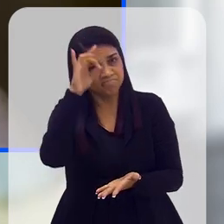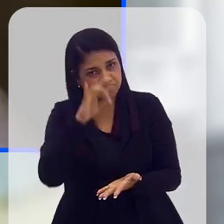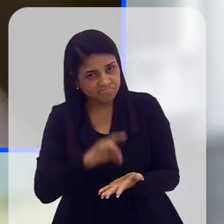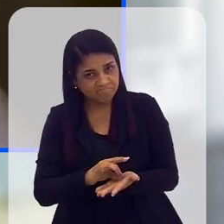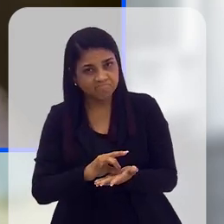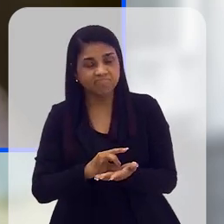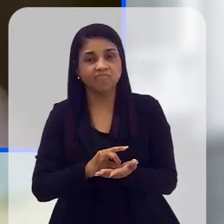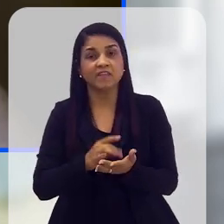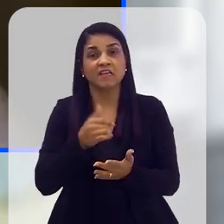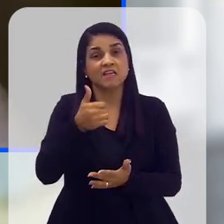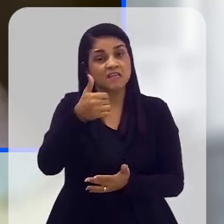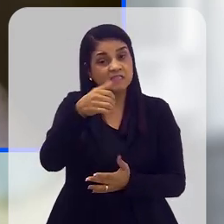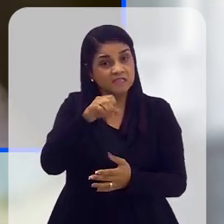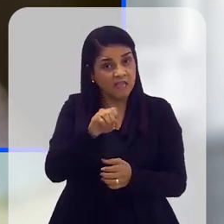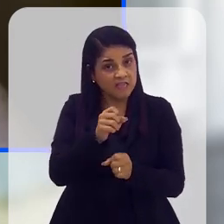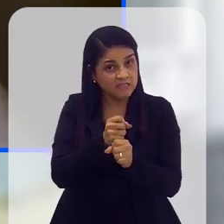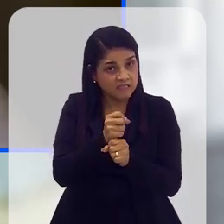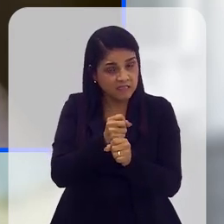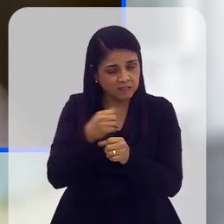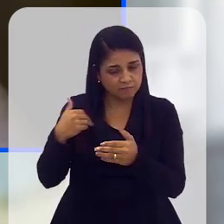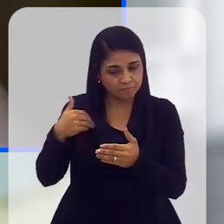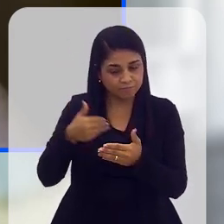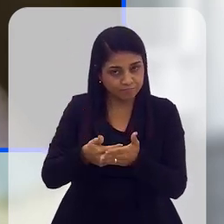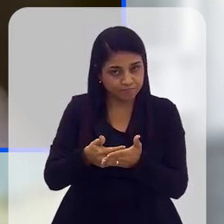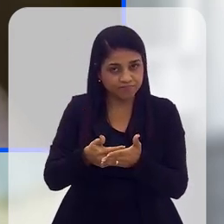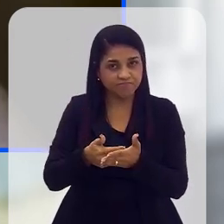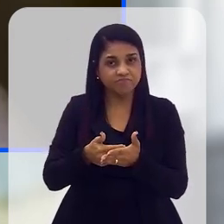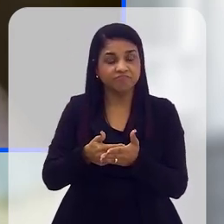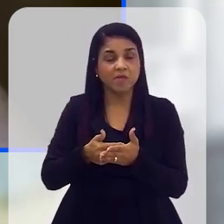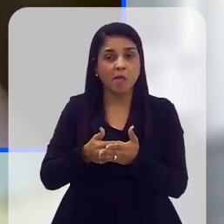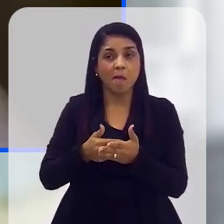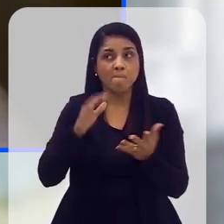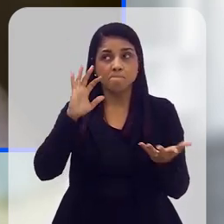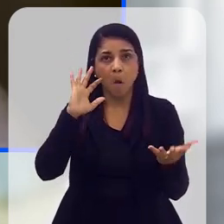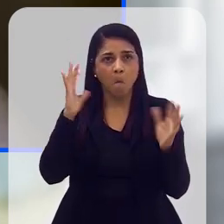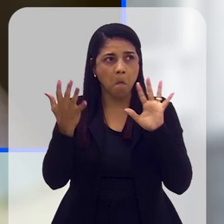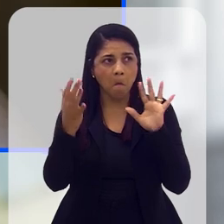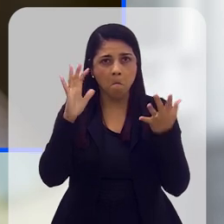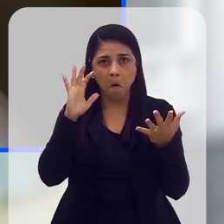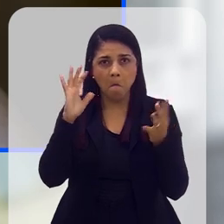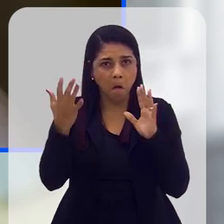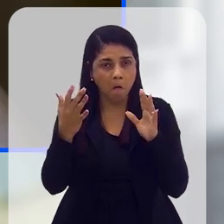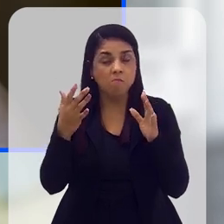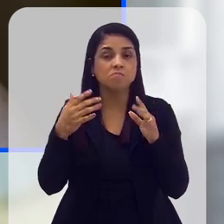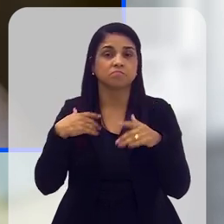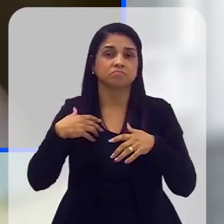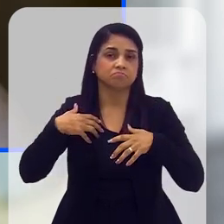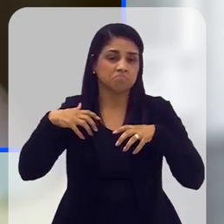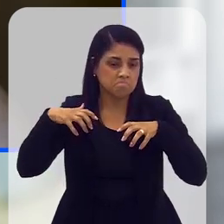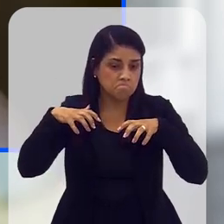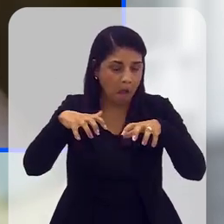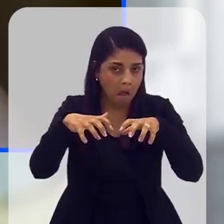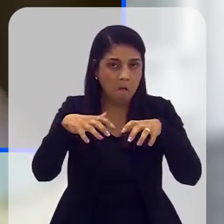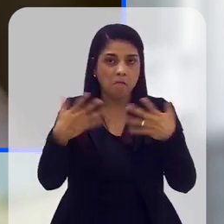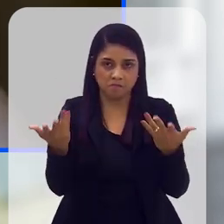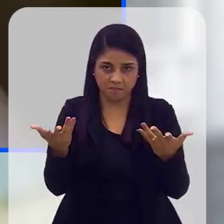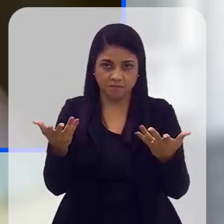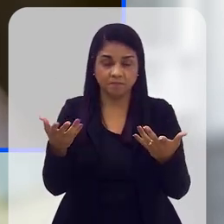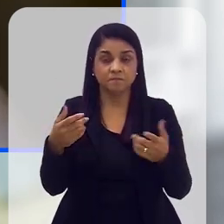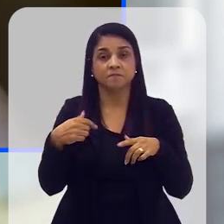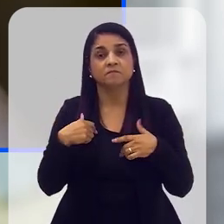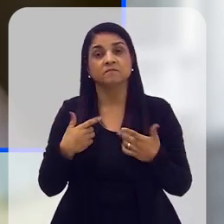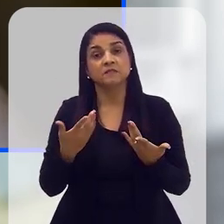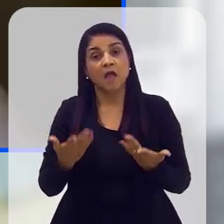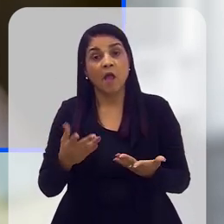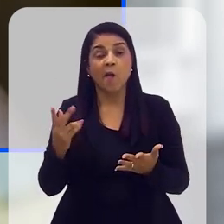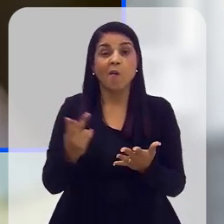realmente nos últimos dez anos houve uma intensificação dos acontecimentos. E essa intensificação dos